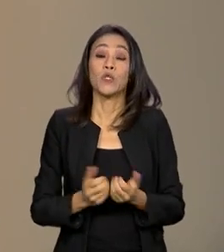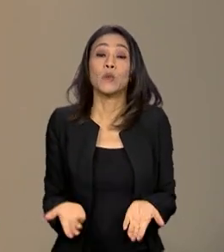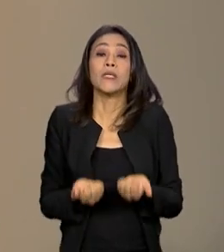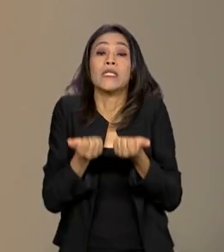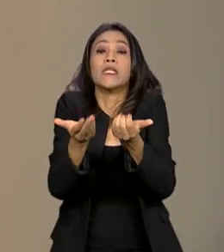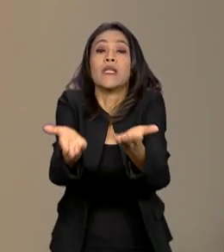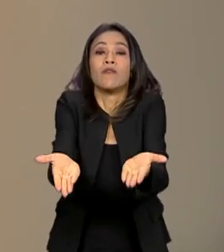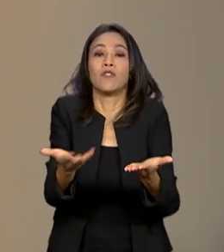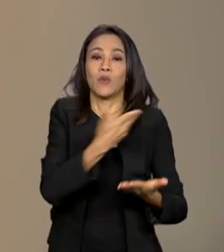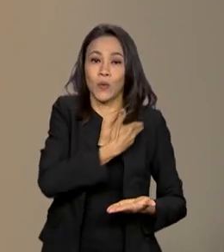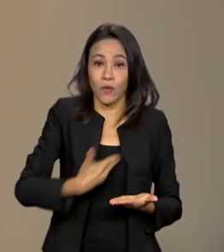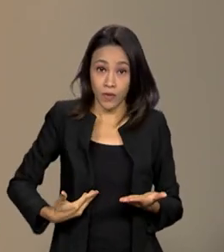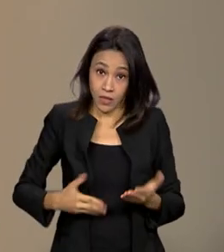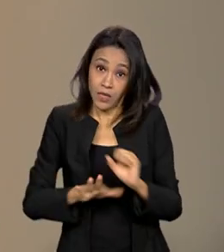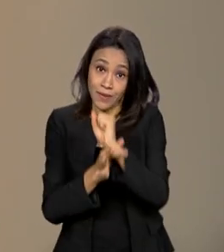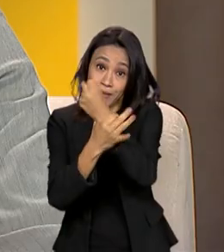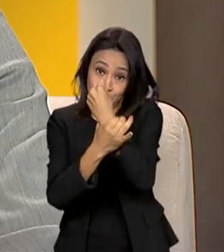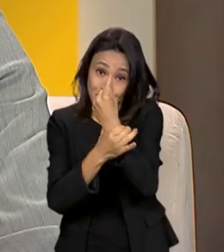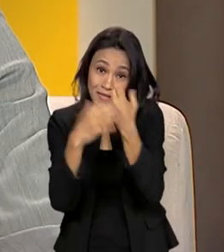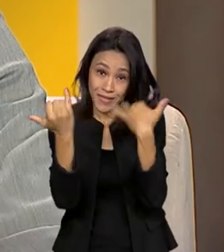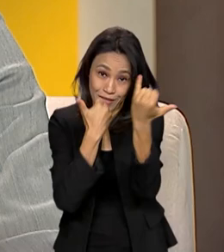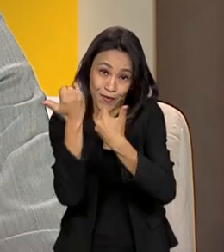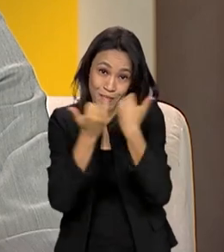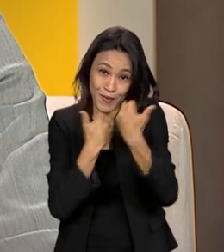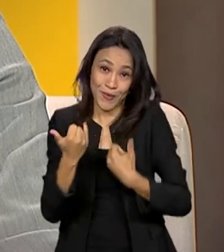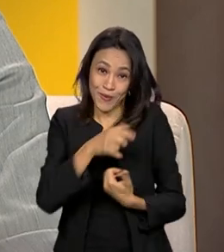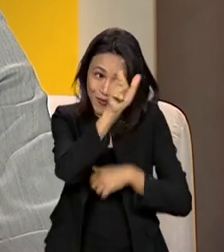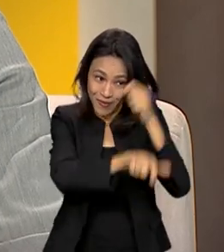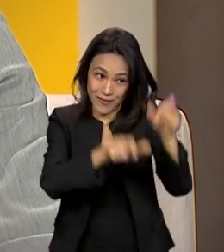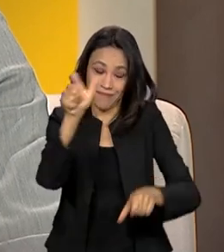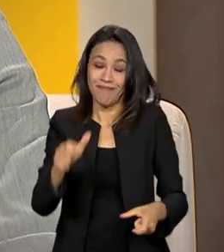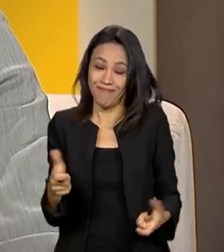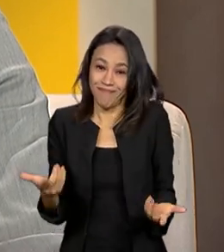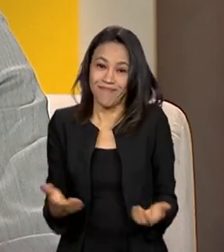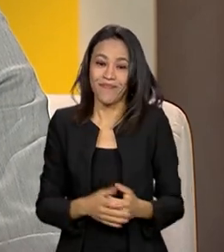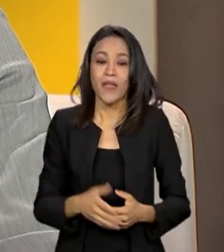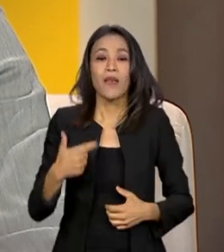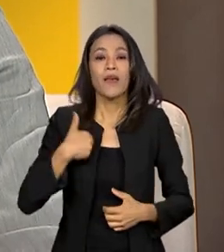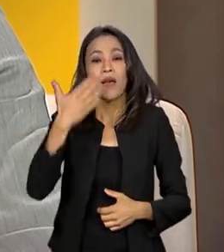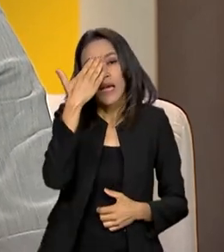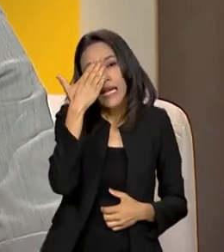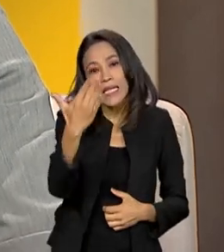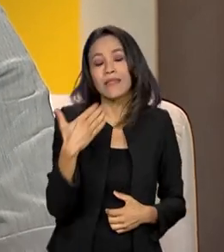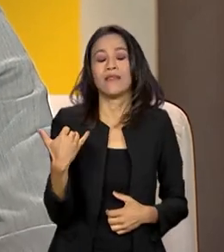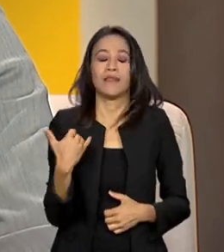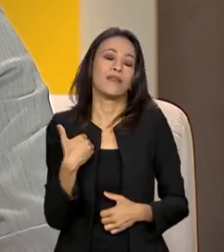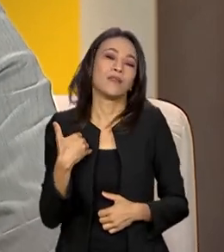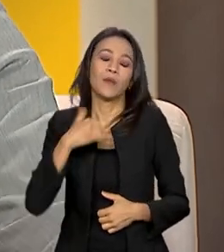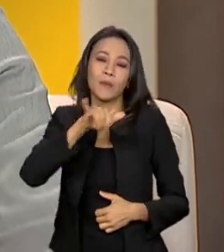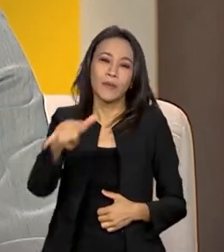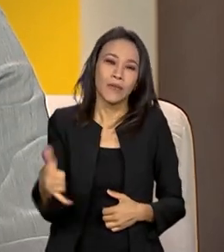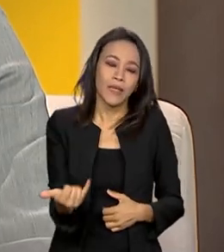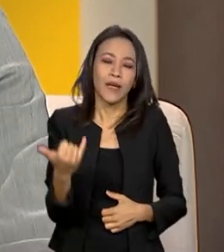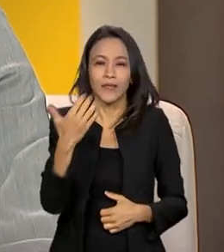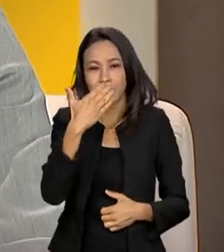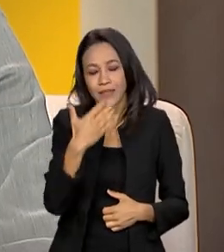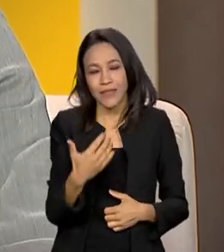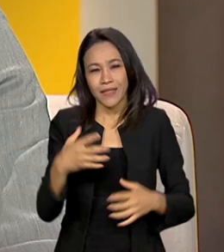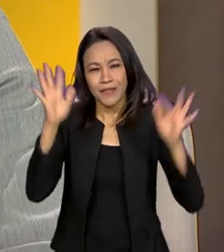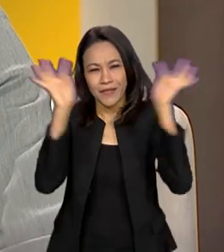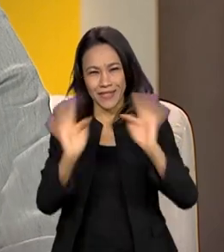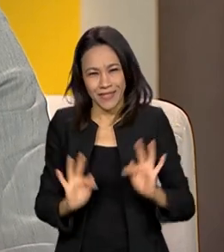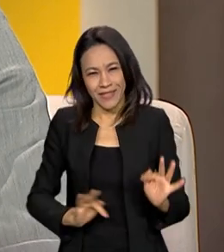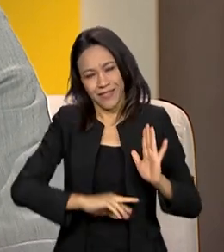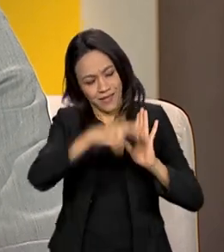dos dados dos cidadãos. Paulo, eu que agradeço a oportunidade. A gente está muito feliz com a divulgação desse relatório do